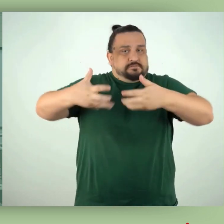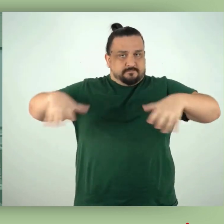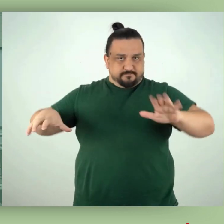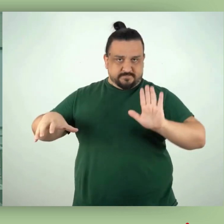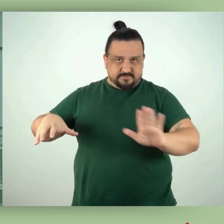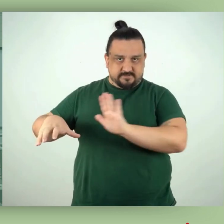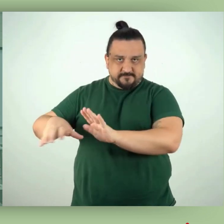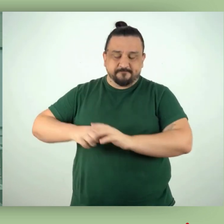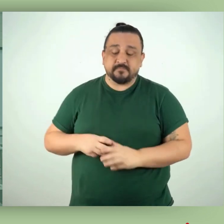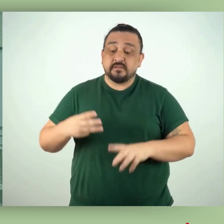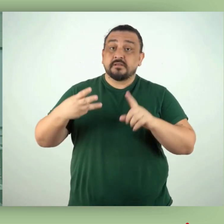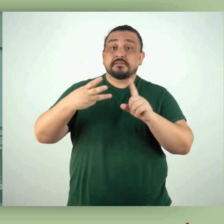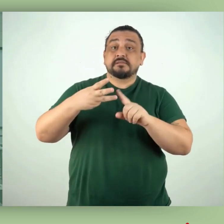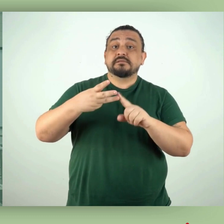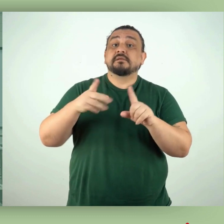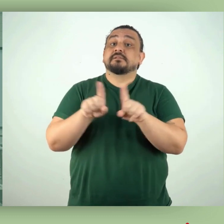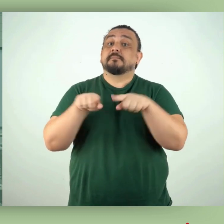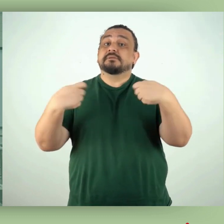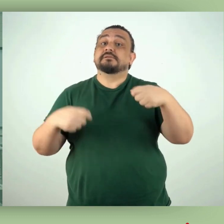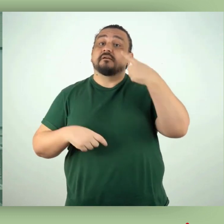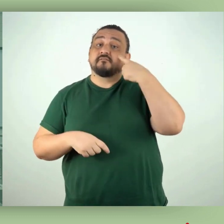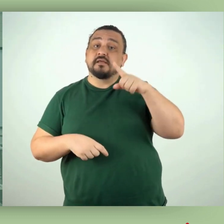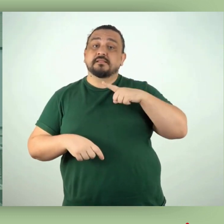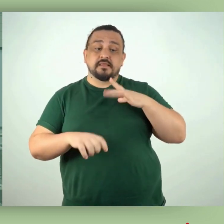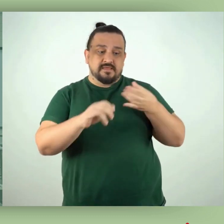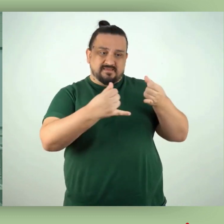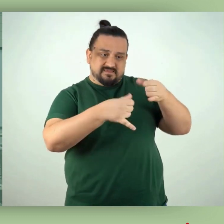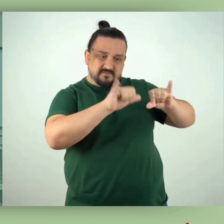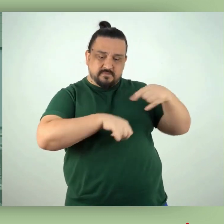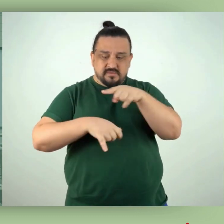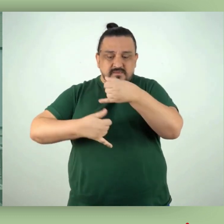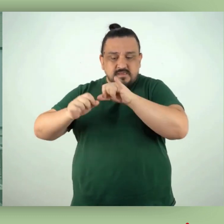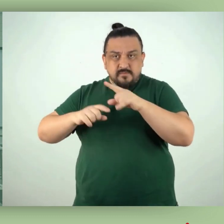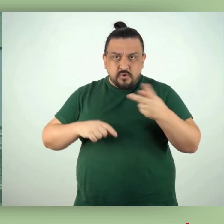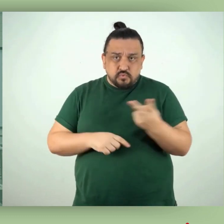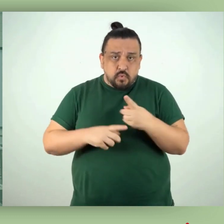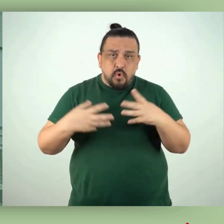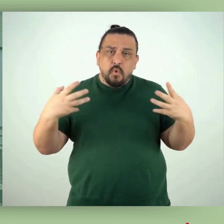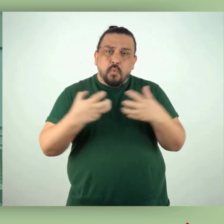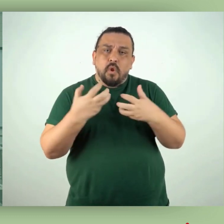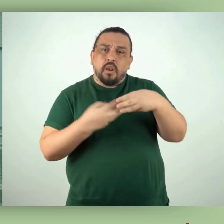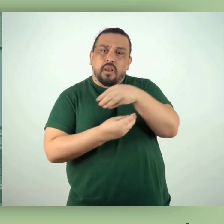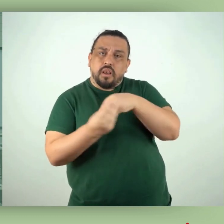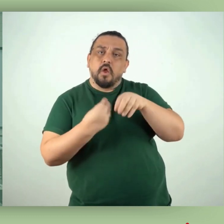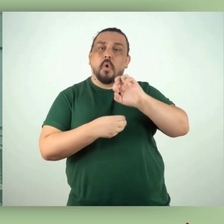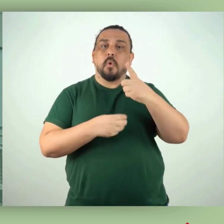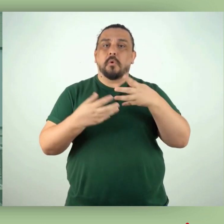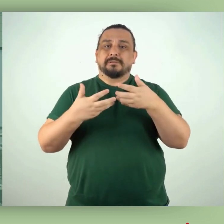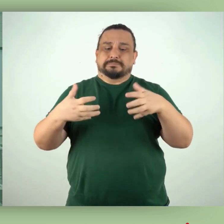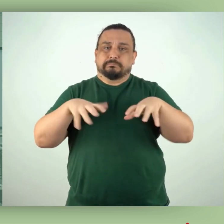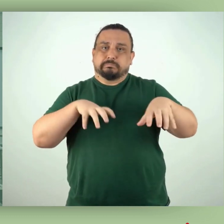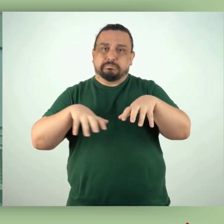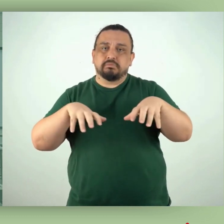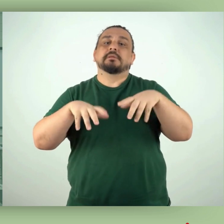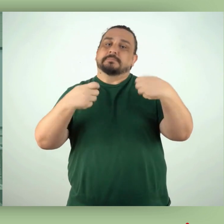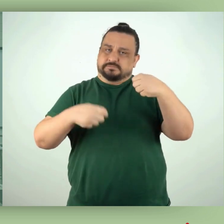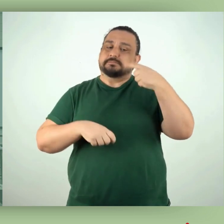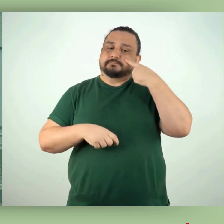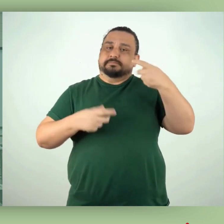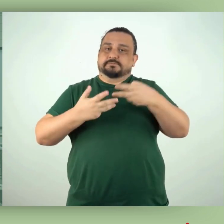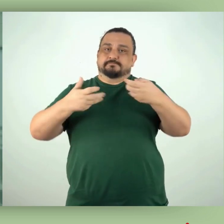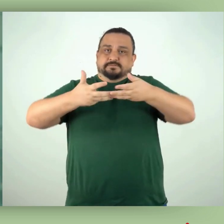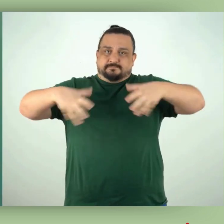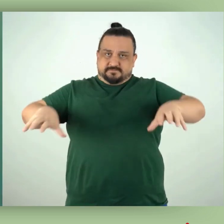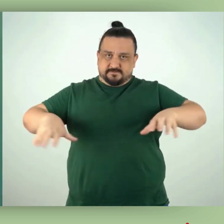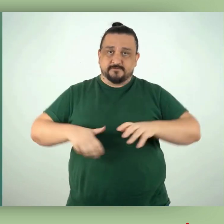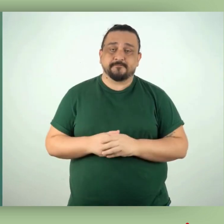terceiro critério diz respeito à incompatibilidade química entre as substâncias e misturas, que deve ser levada em conta no momento de seu